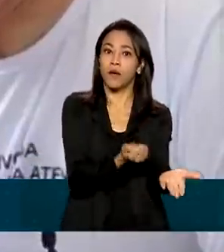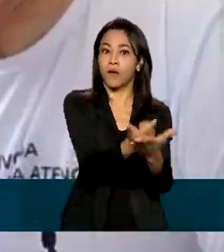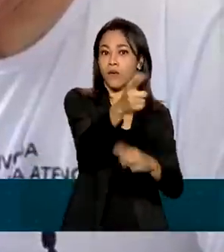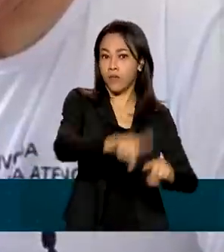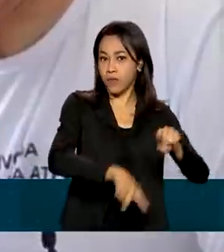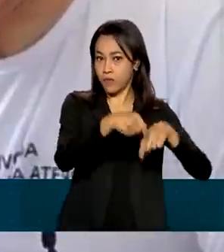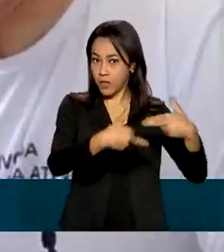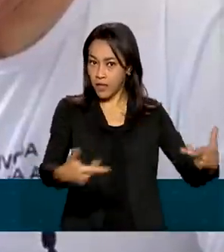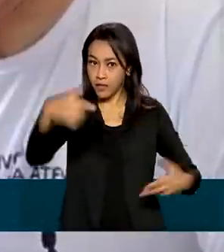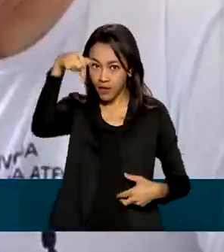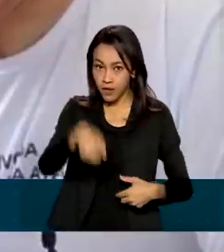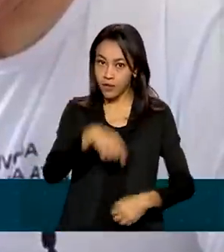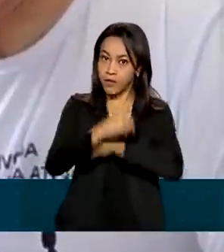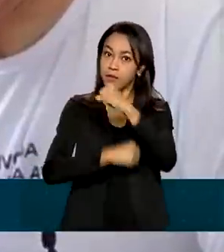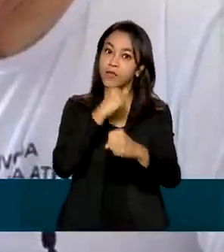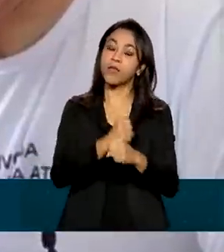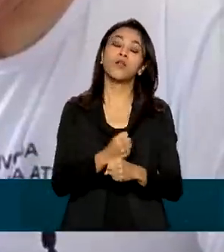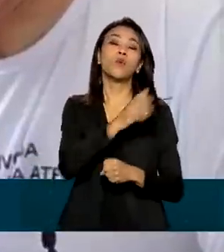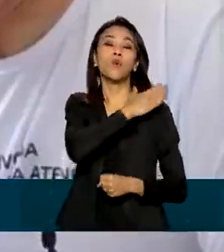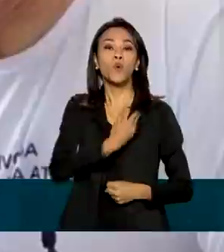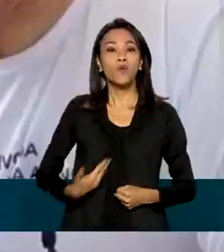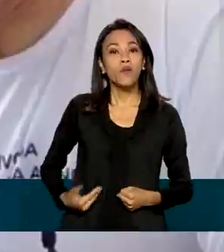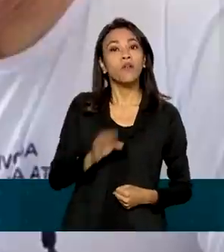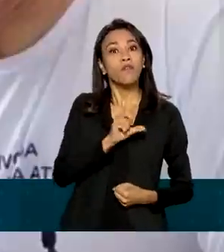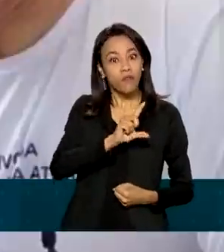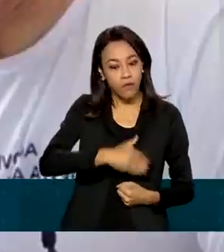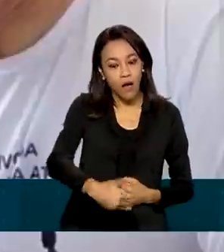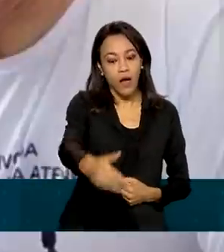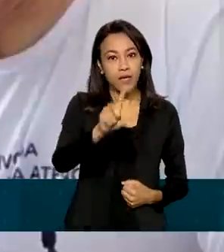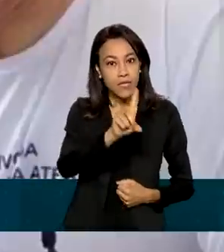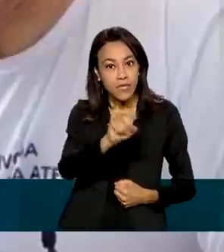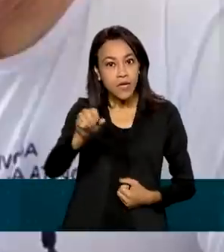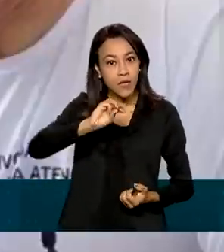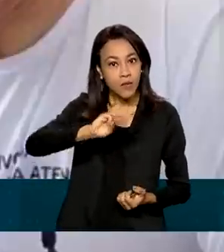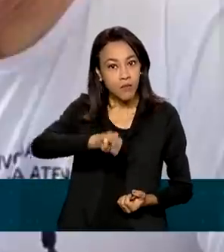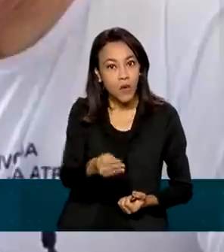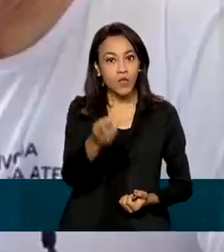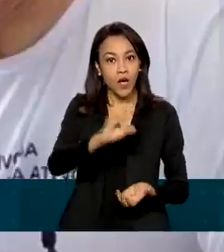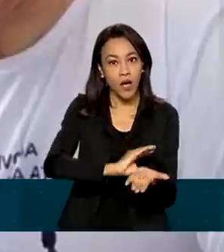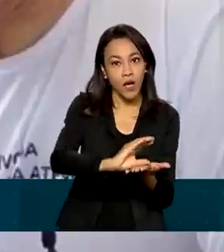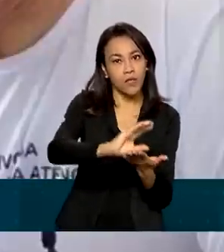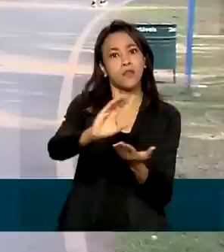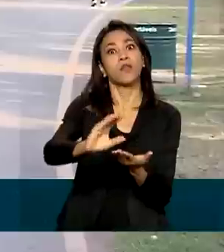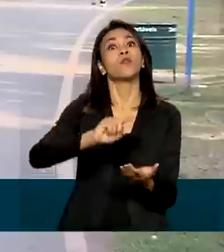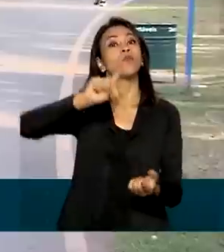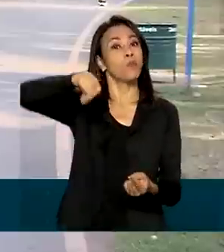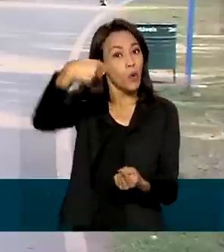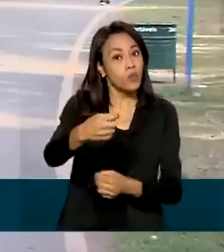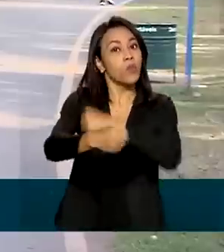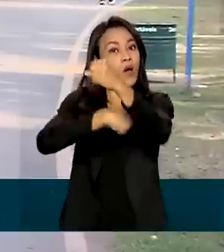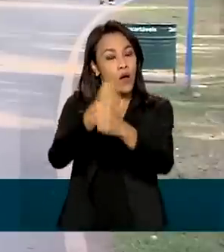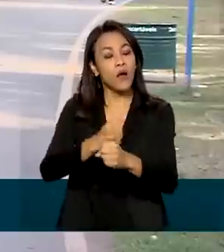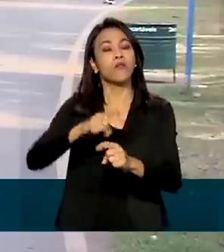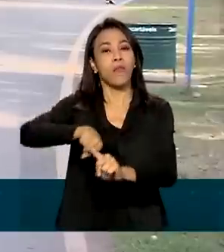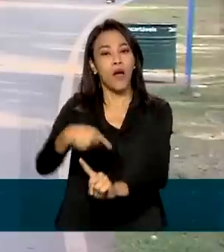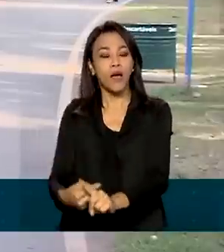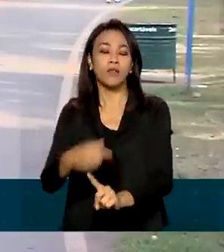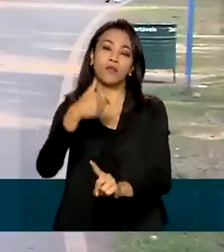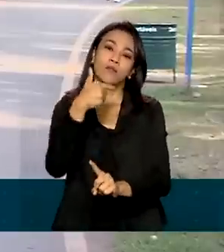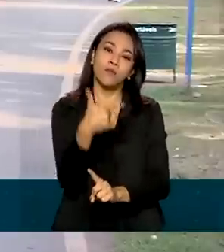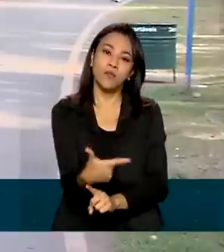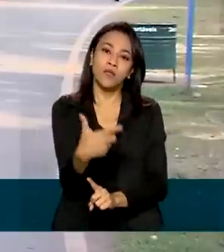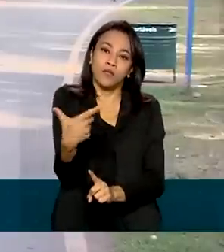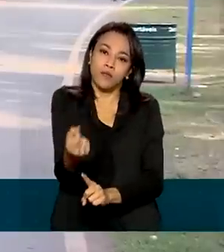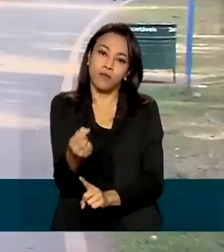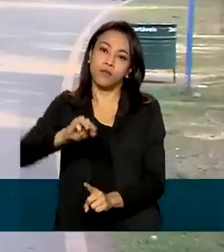neste ano, o governo vai investir 100 milhões de reais. No ano que vem, estão previstos outros 220 milhões para ampliar